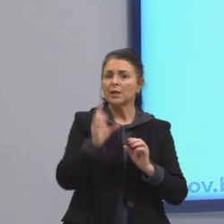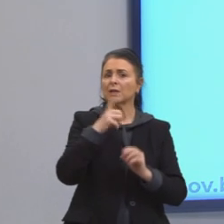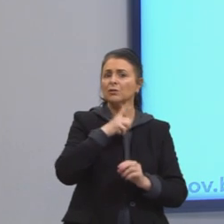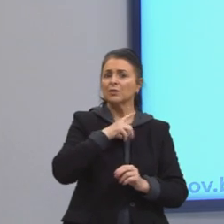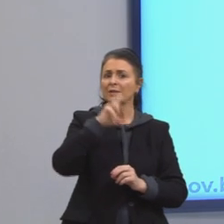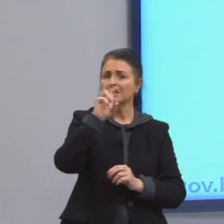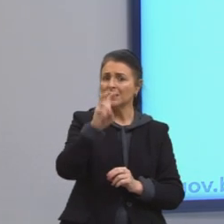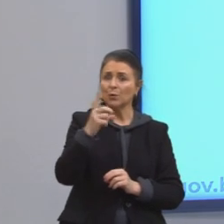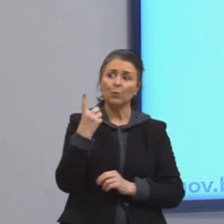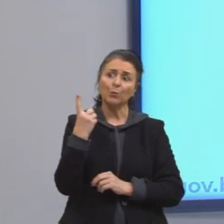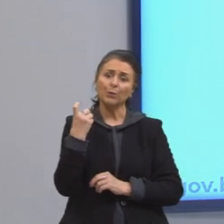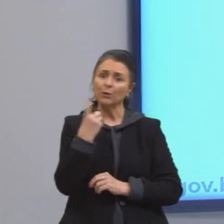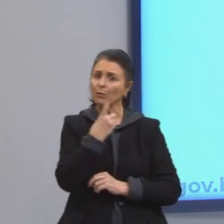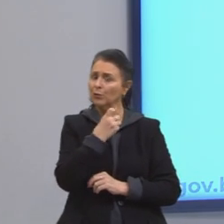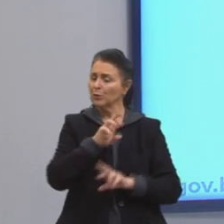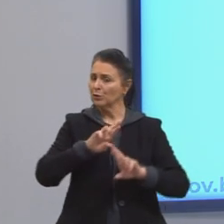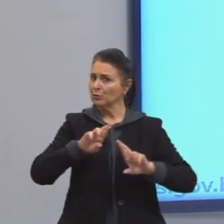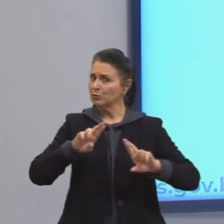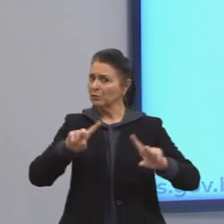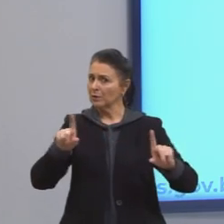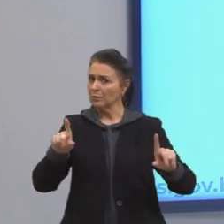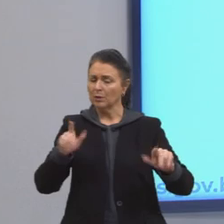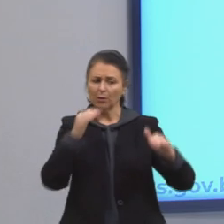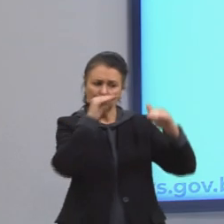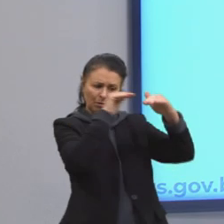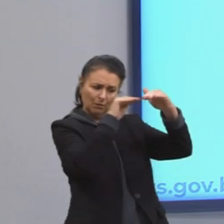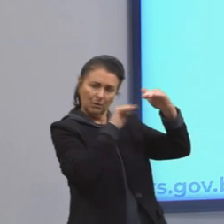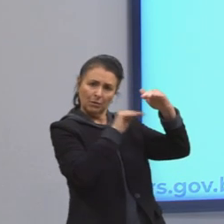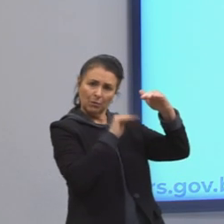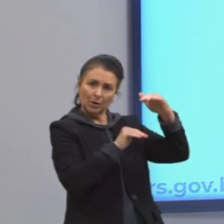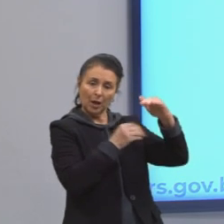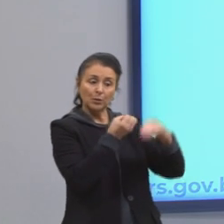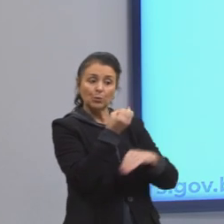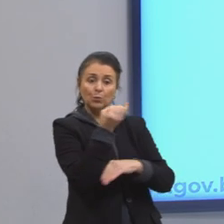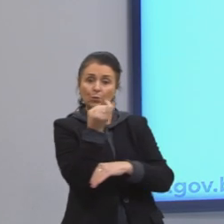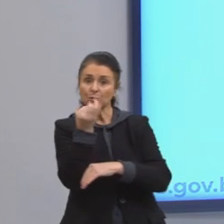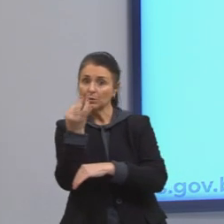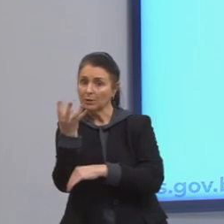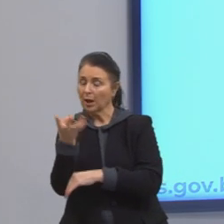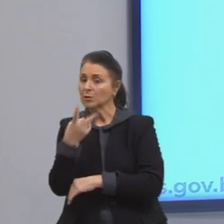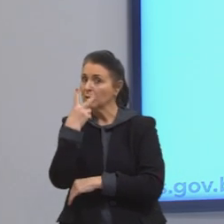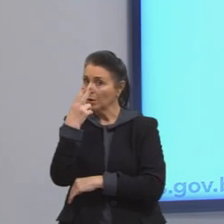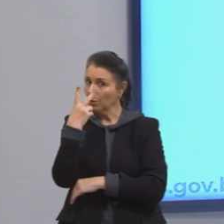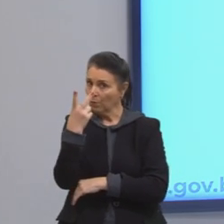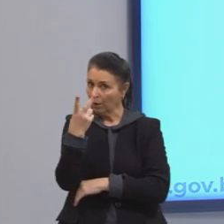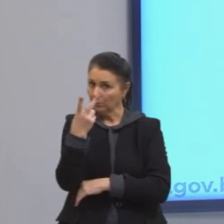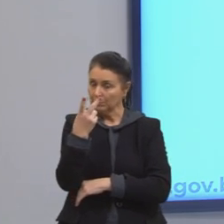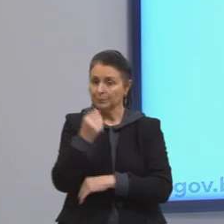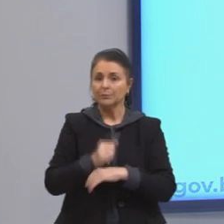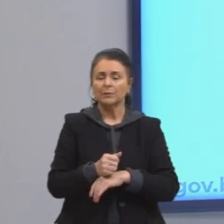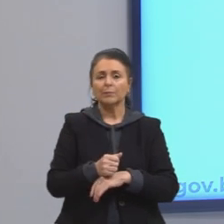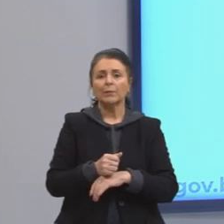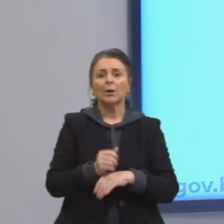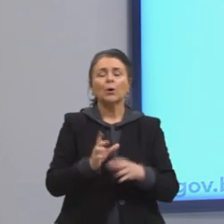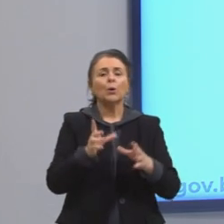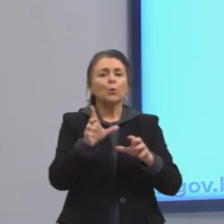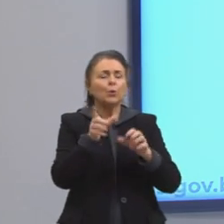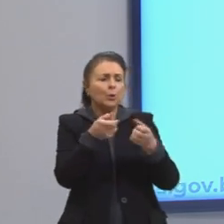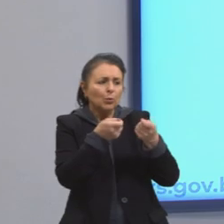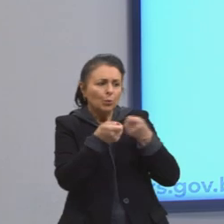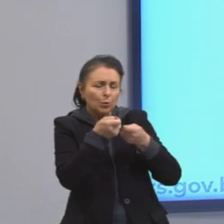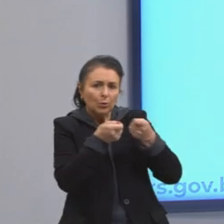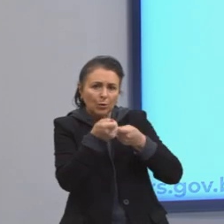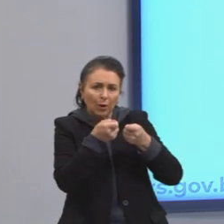de perfumes, tendo em estoque nas lojas as mesmas quantidades de cada um deles. O setor de controle de